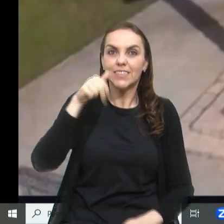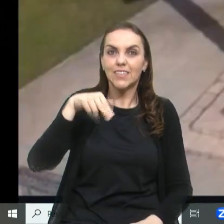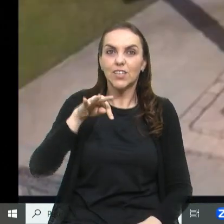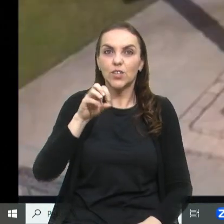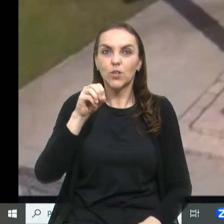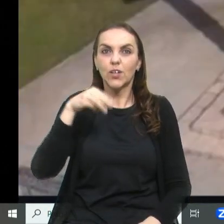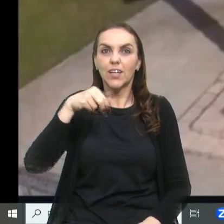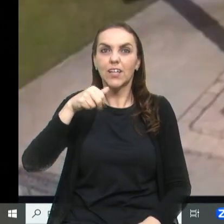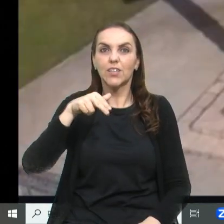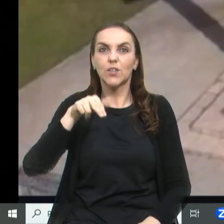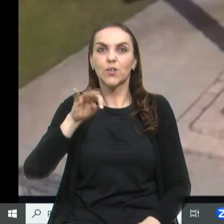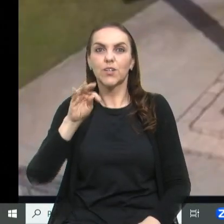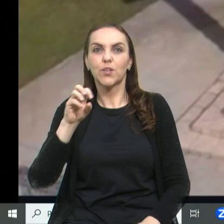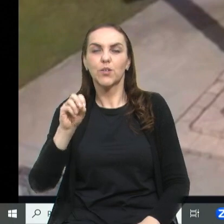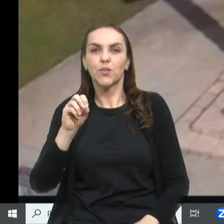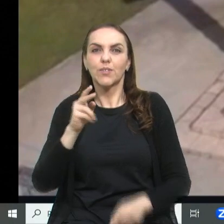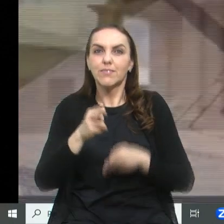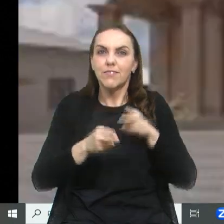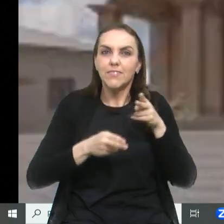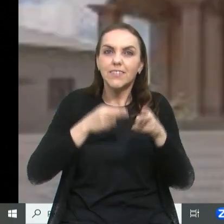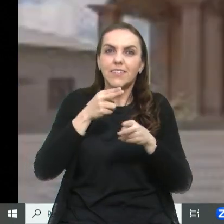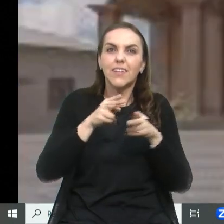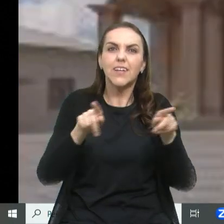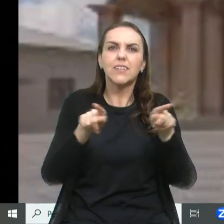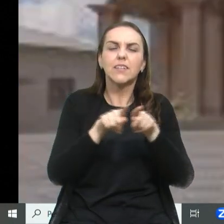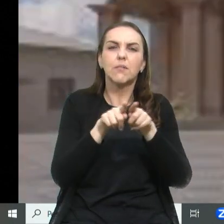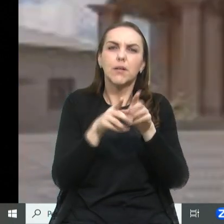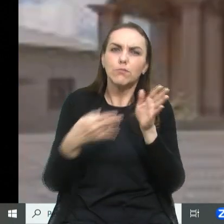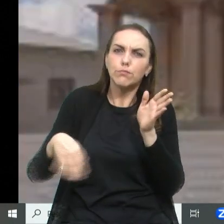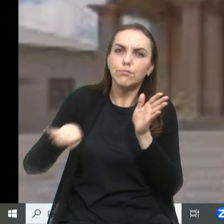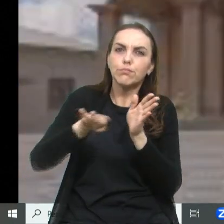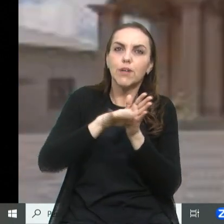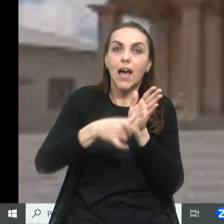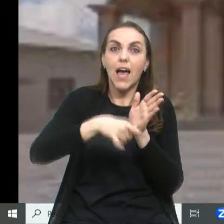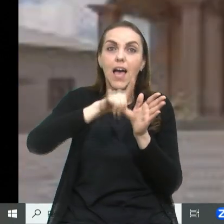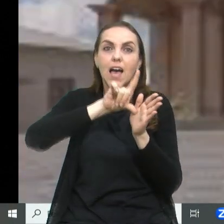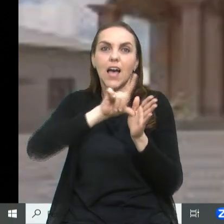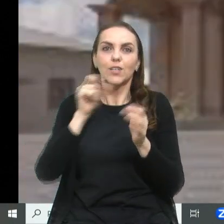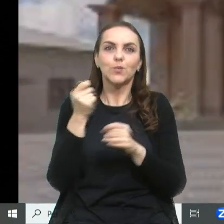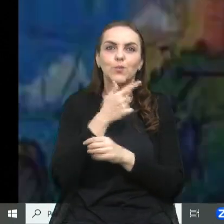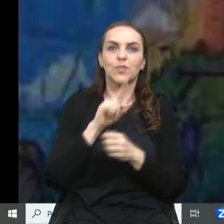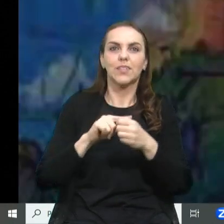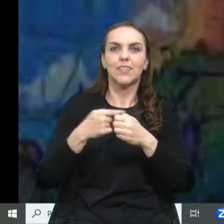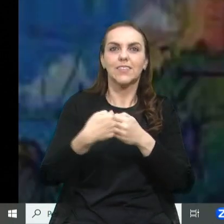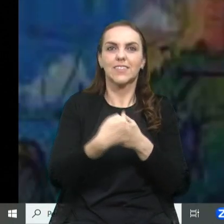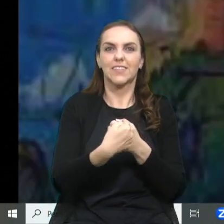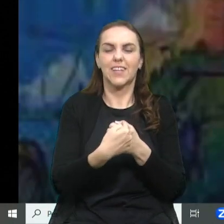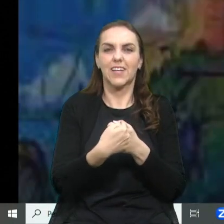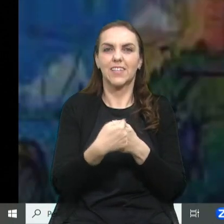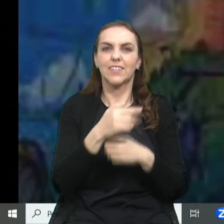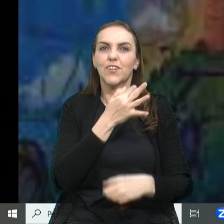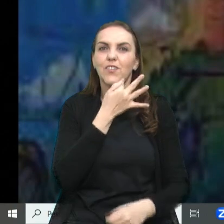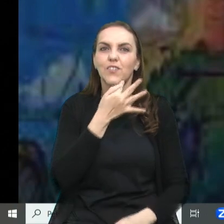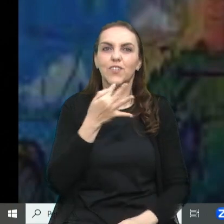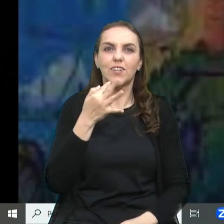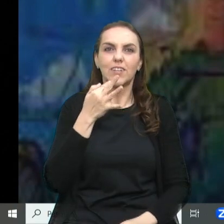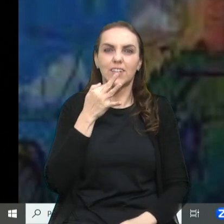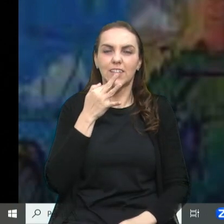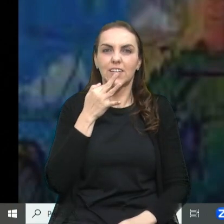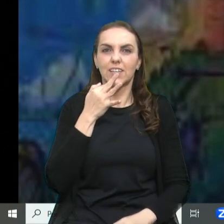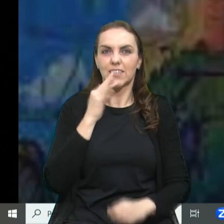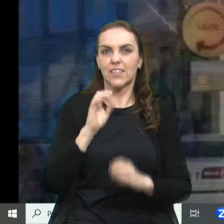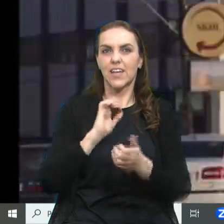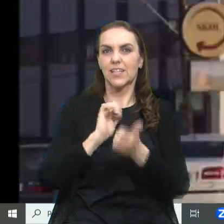Forqueta do trem, que chegou antes que na cidade. Forqueta do Esporte Clube União